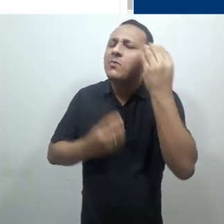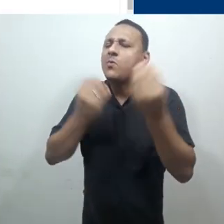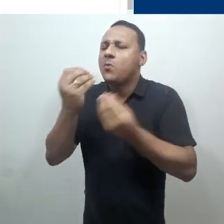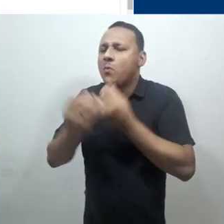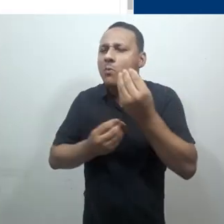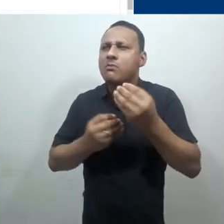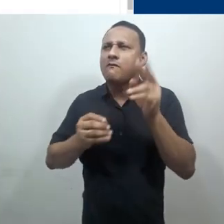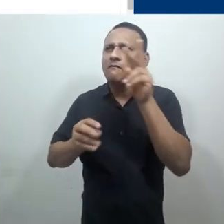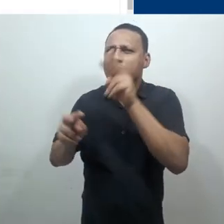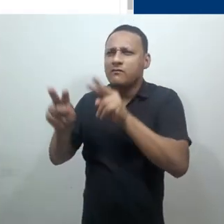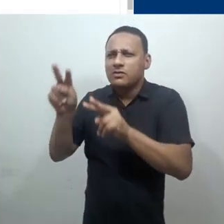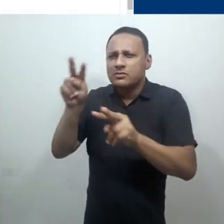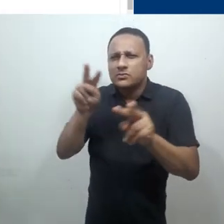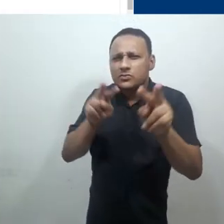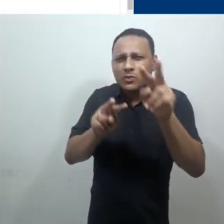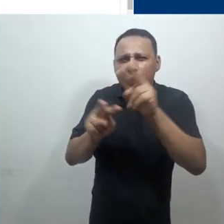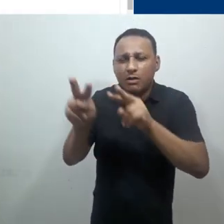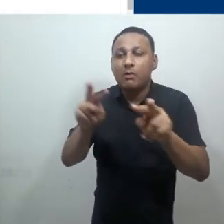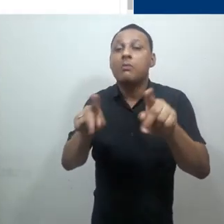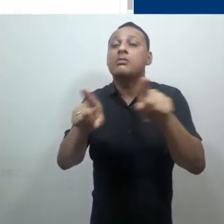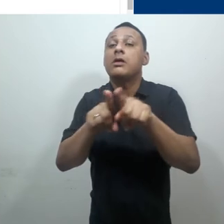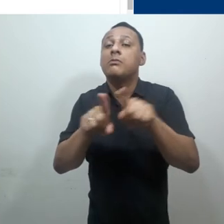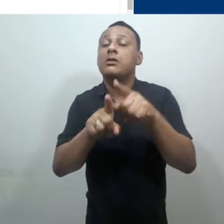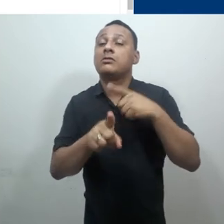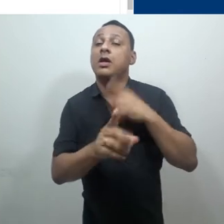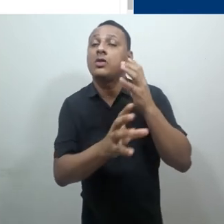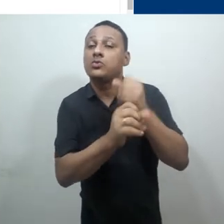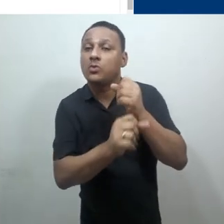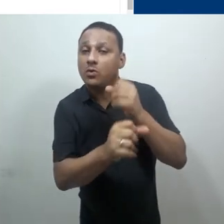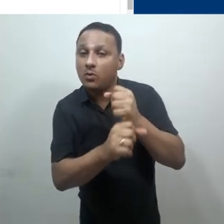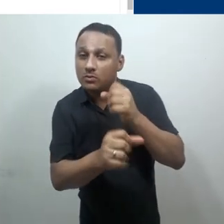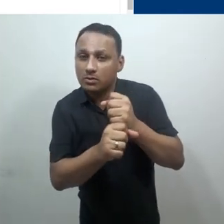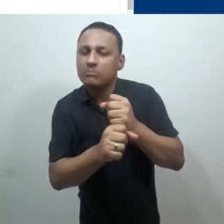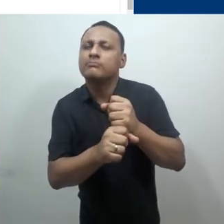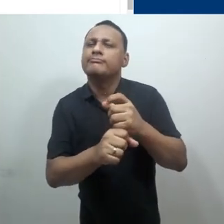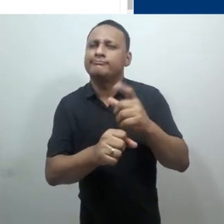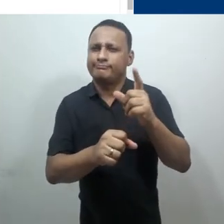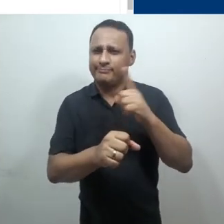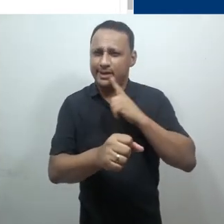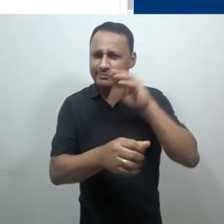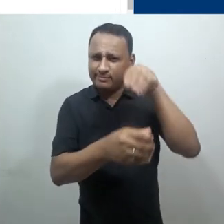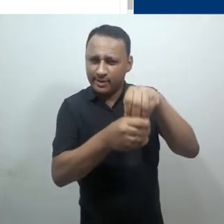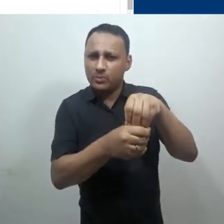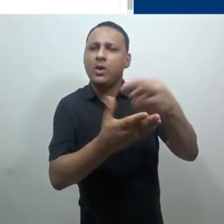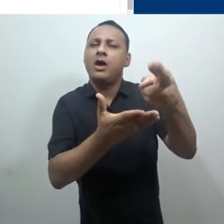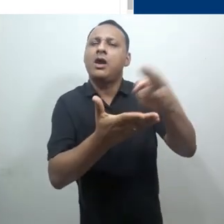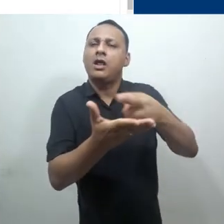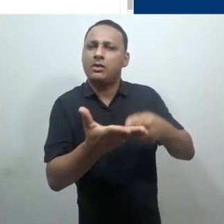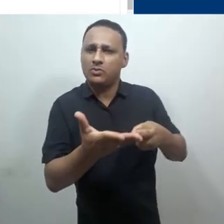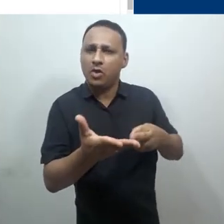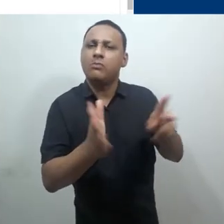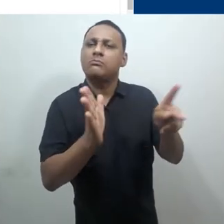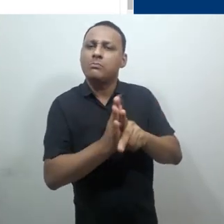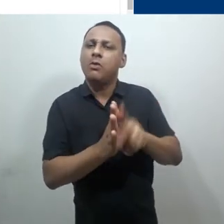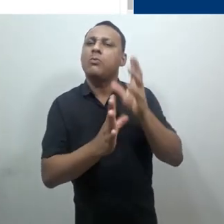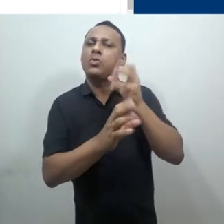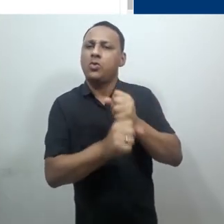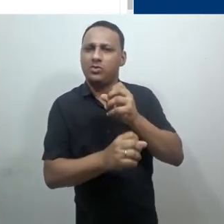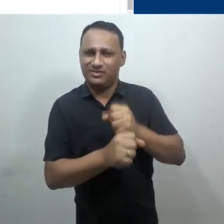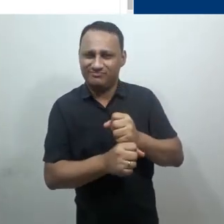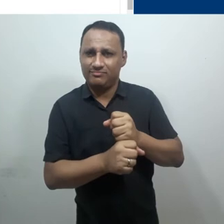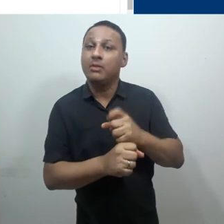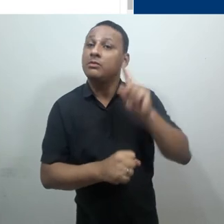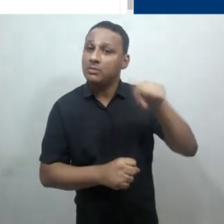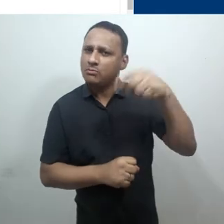o progresso, visualizando o livro de notas e como acessando o relatório de notas geral.